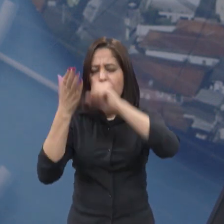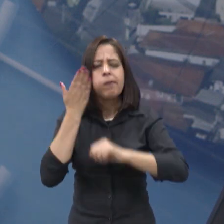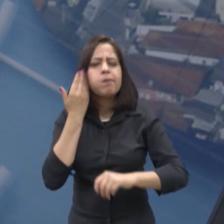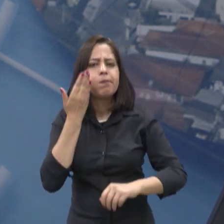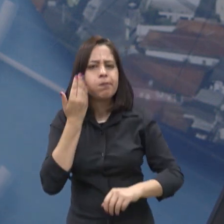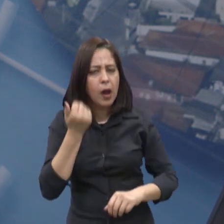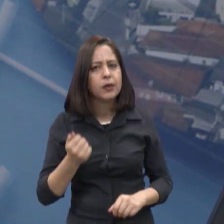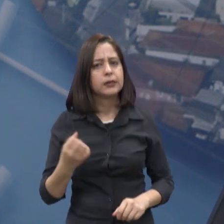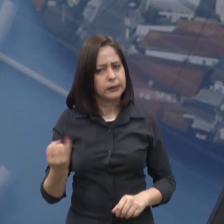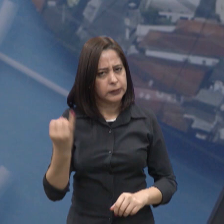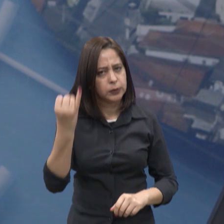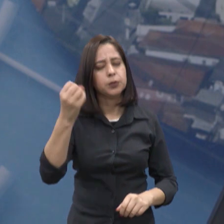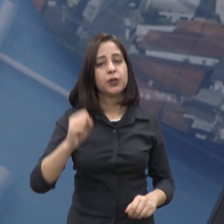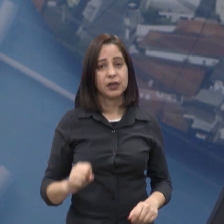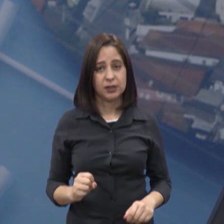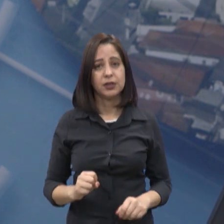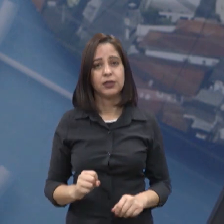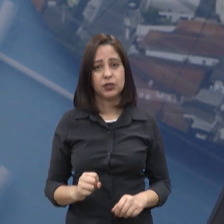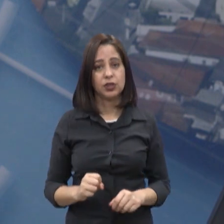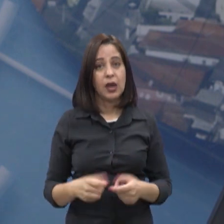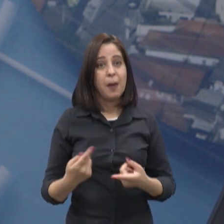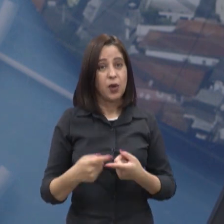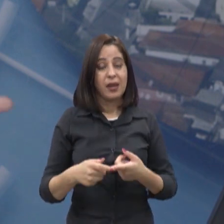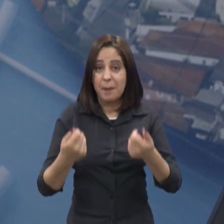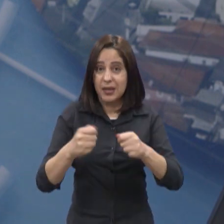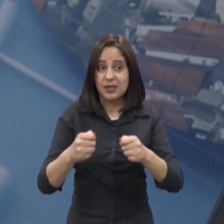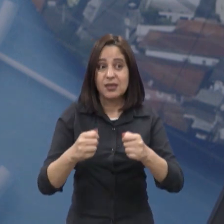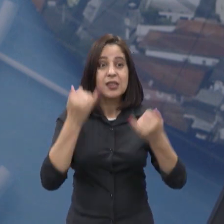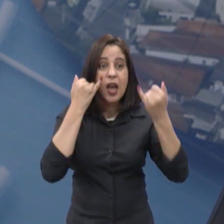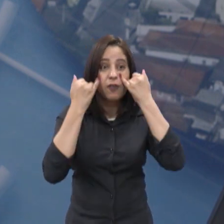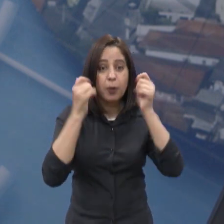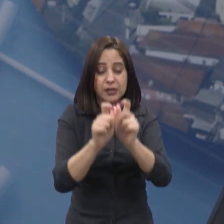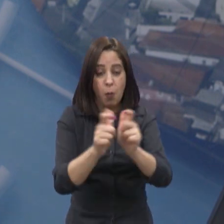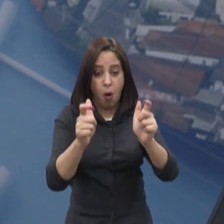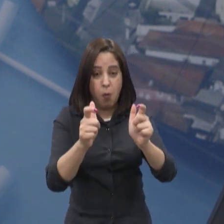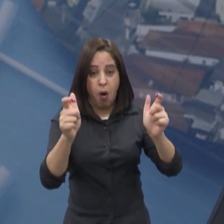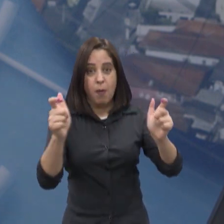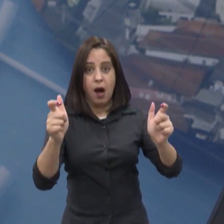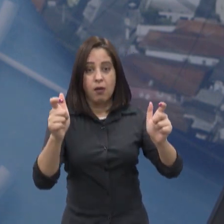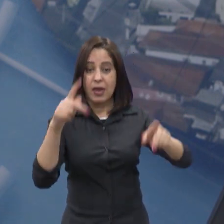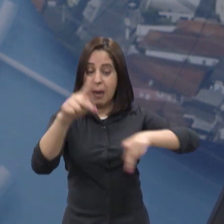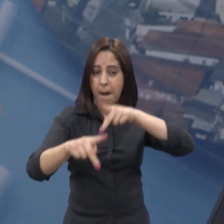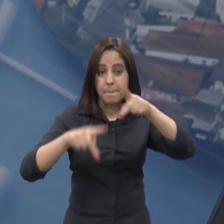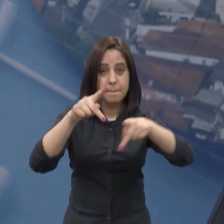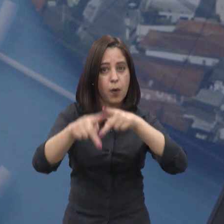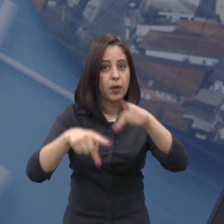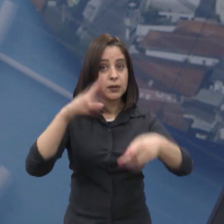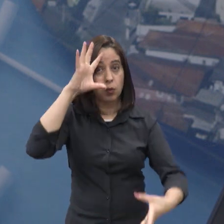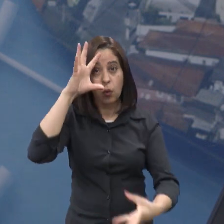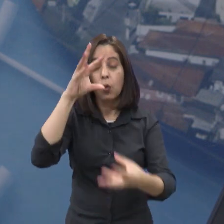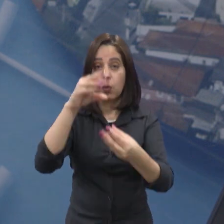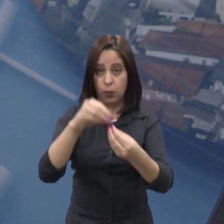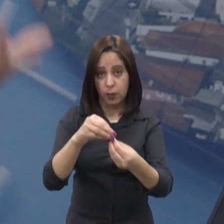ferramenta imprescindível, né, para que esse debate aumente, né, e nós também, enquanto população, podemos, né, e podemos e devemos